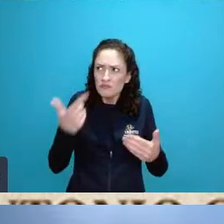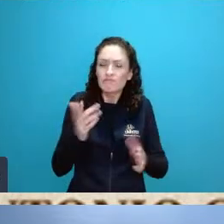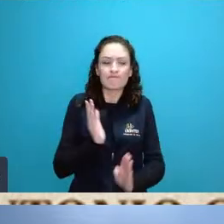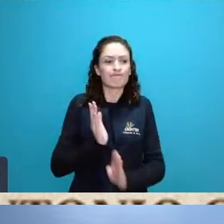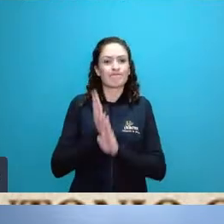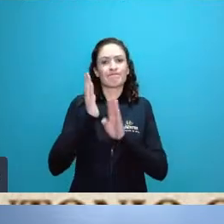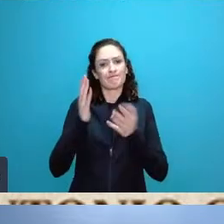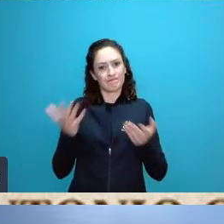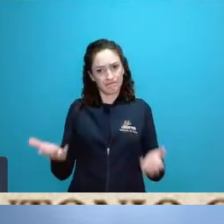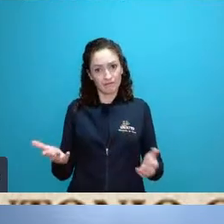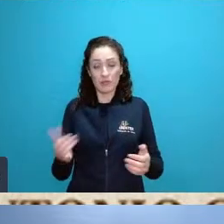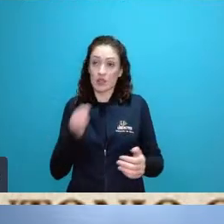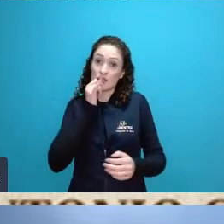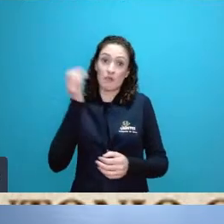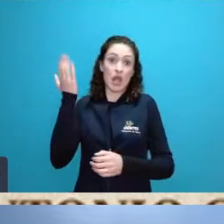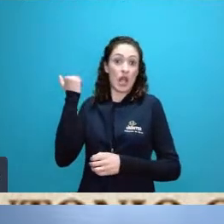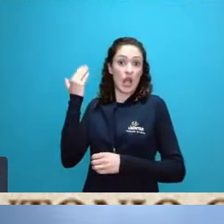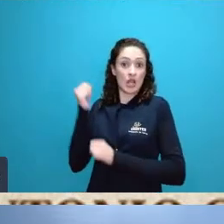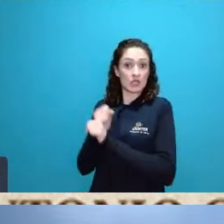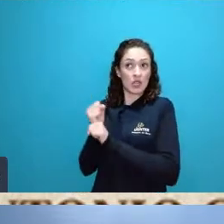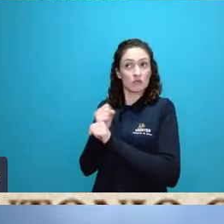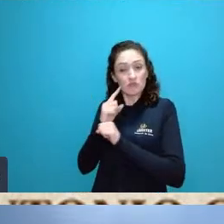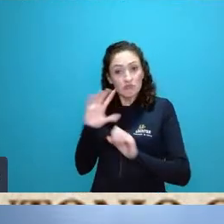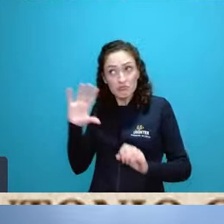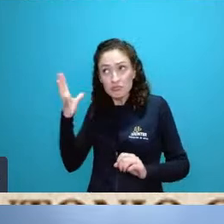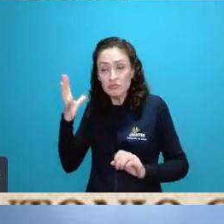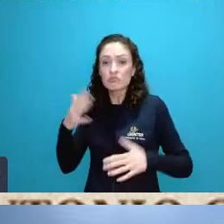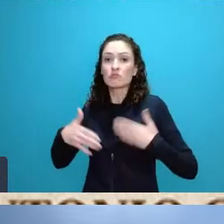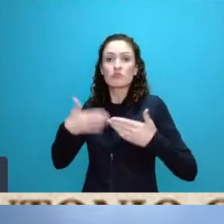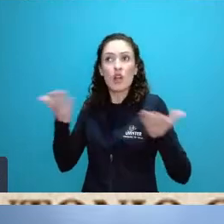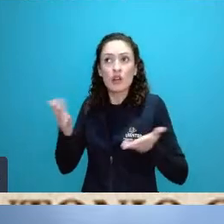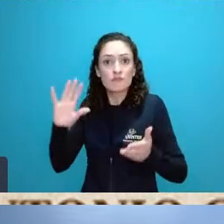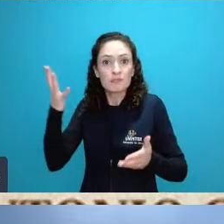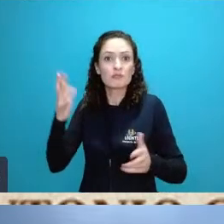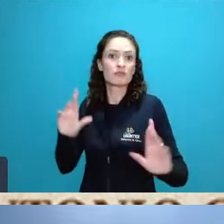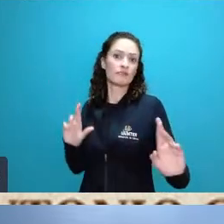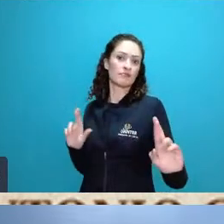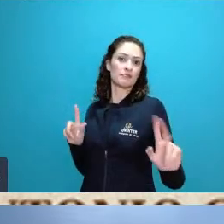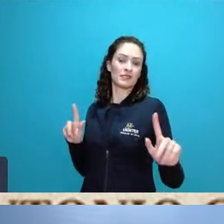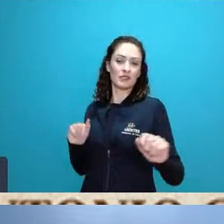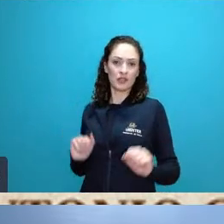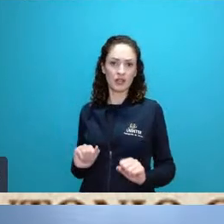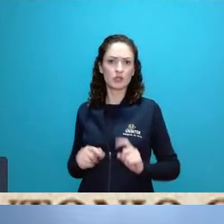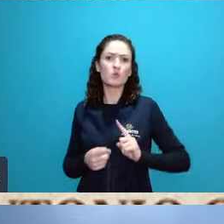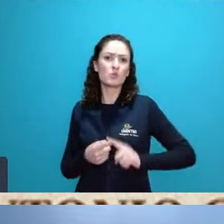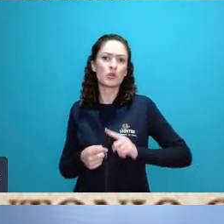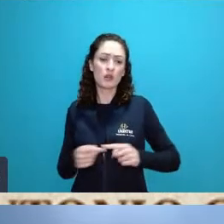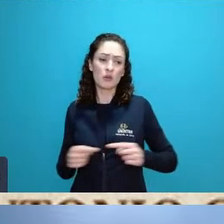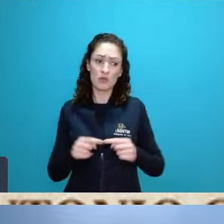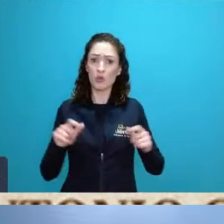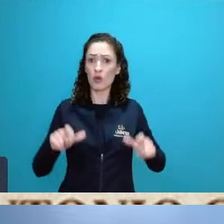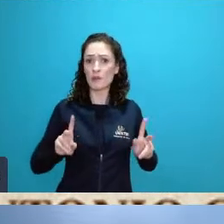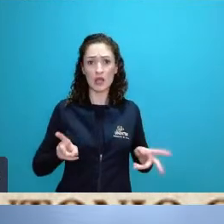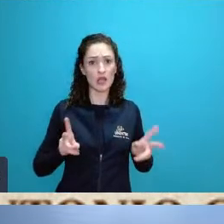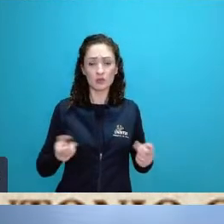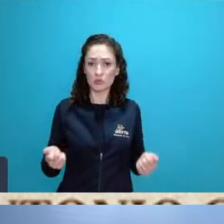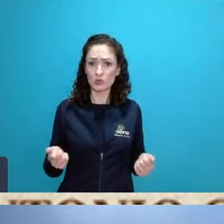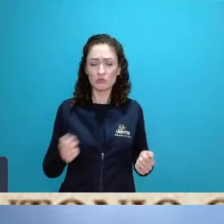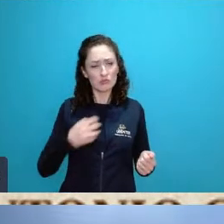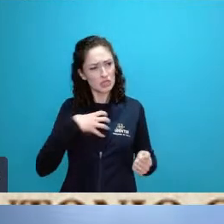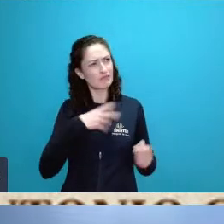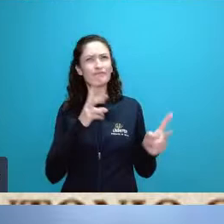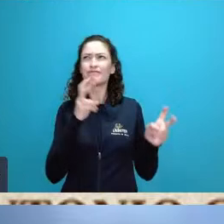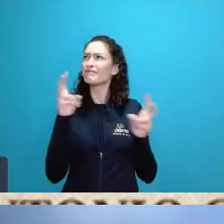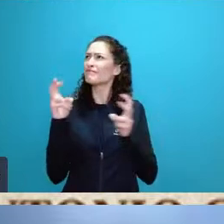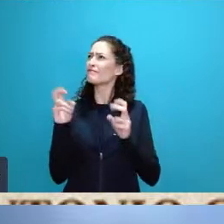em outras escalas de alteração ambiental mas na nossa própria escala local houve alteração